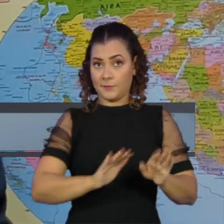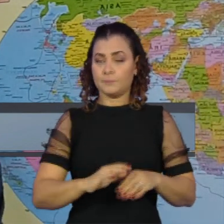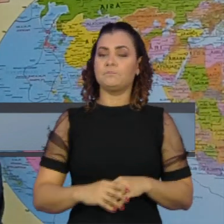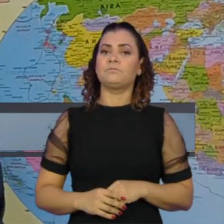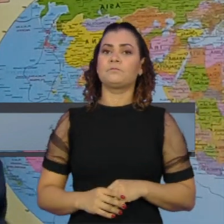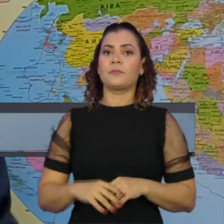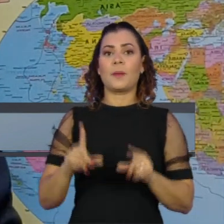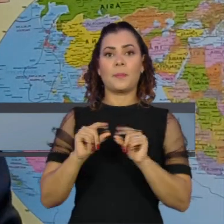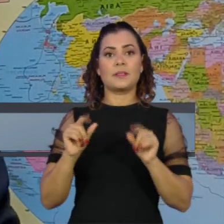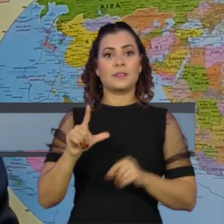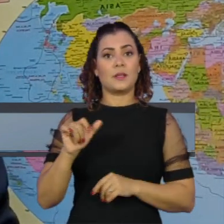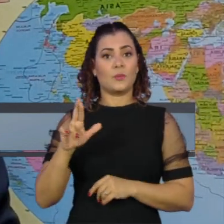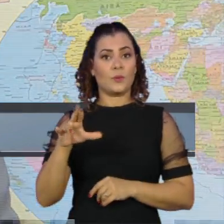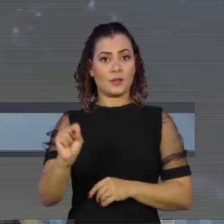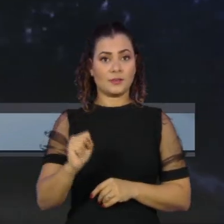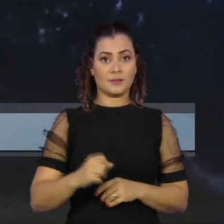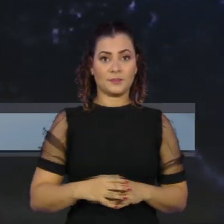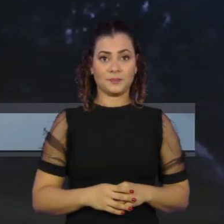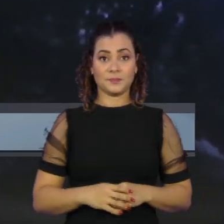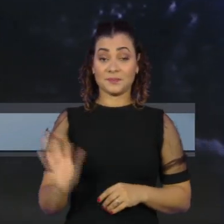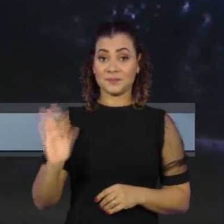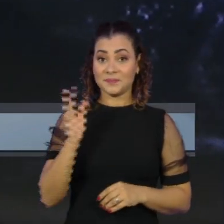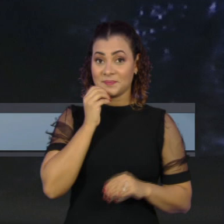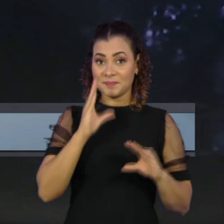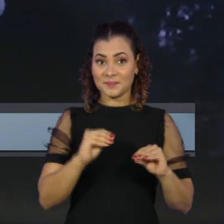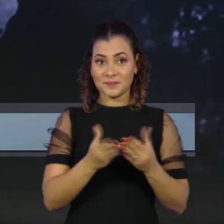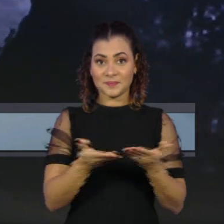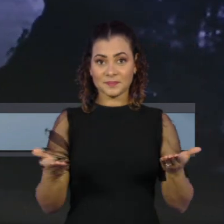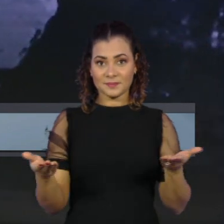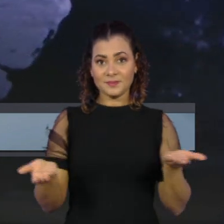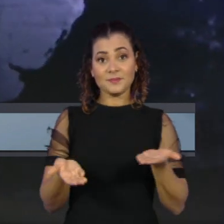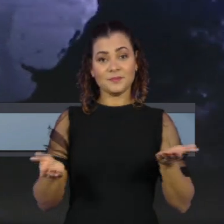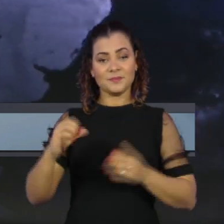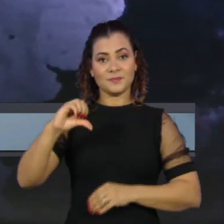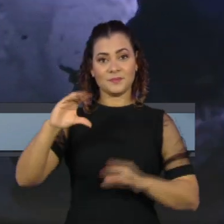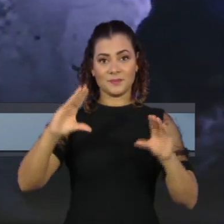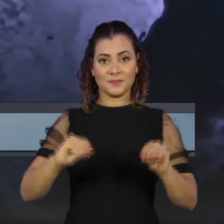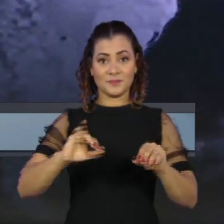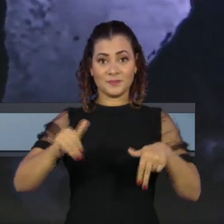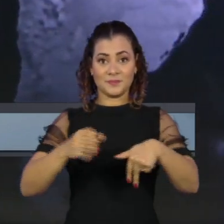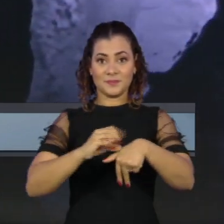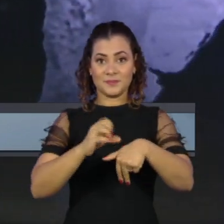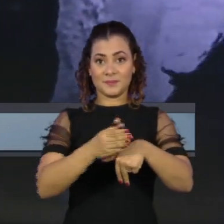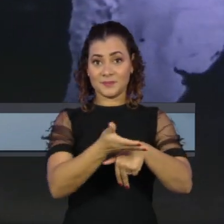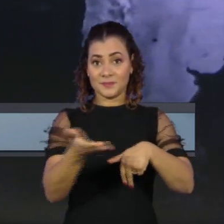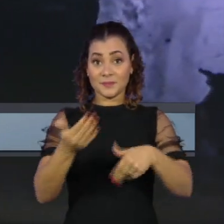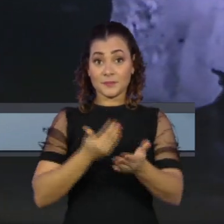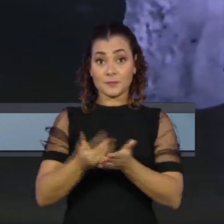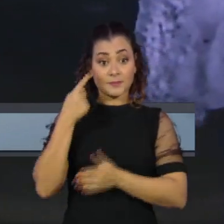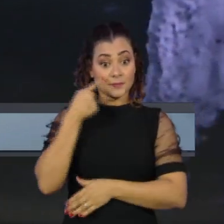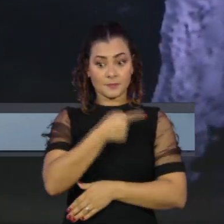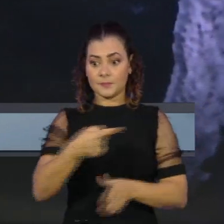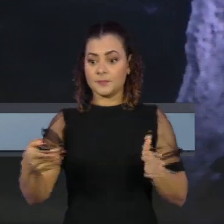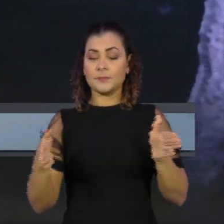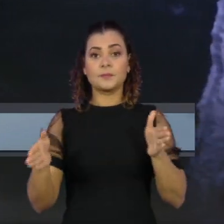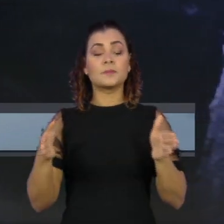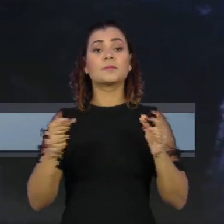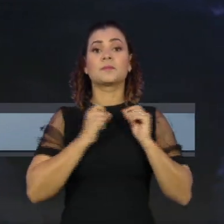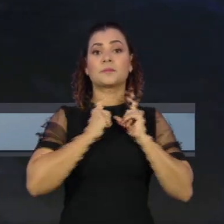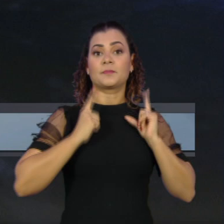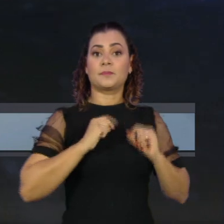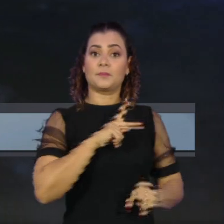De Brasília, Lucas Scherer. Olá, boa noite. Às nove horas tem Jornal da Cultura e começamos a semana com o médico Paulo